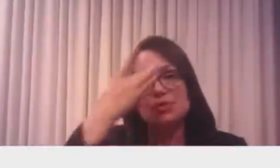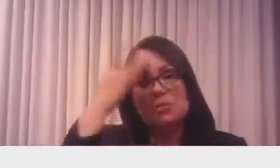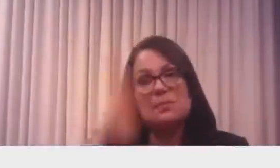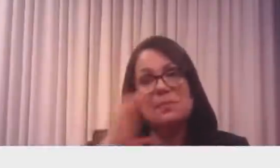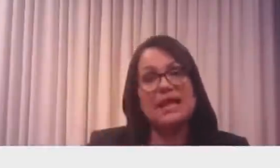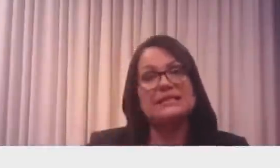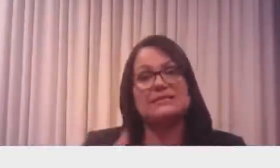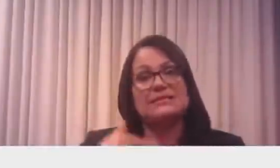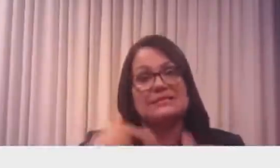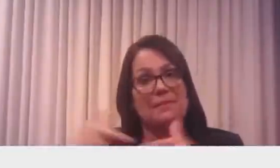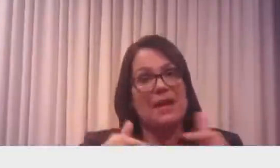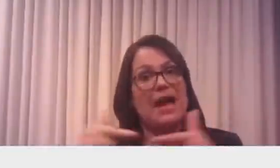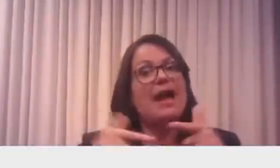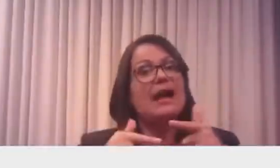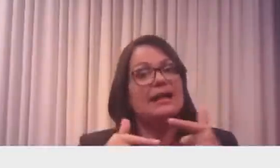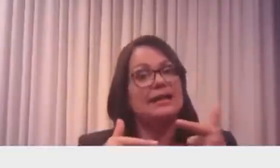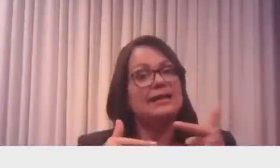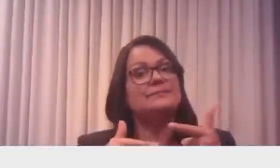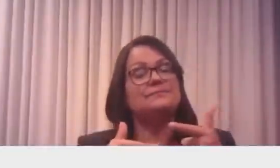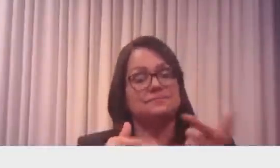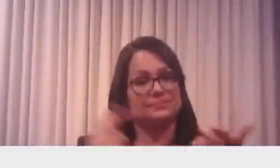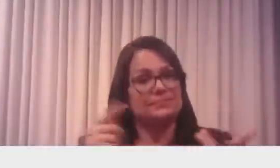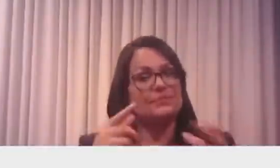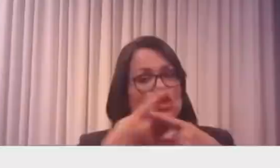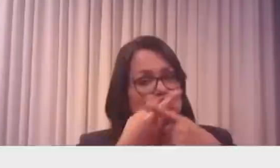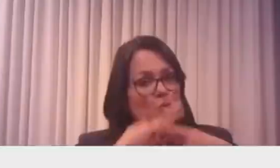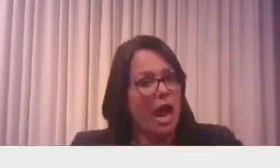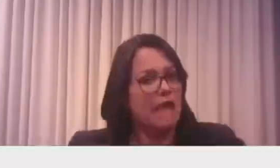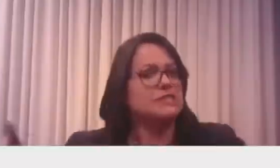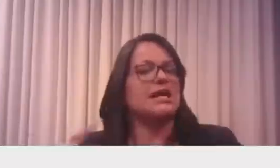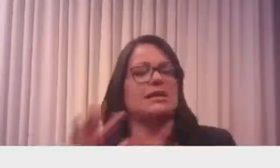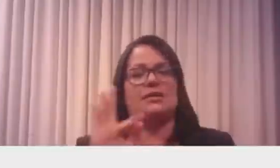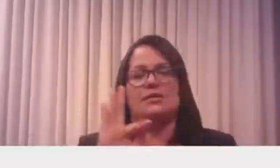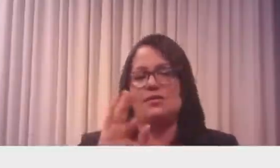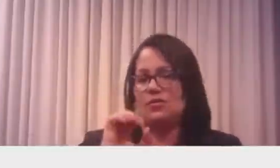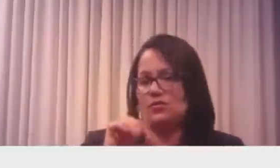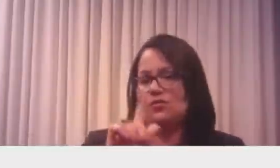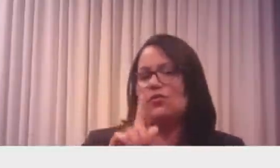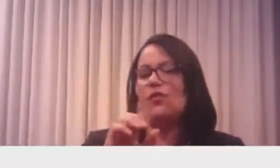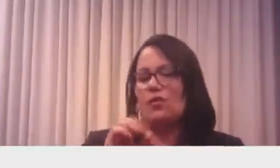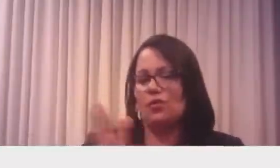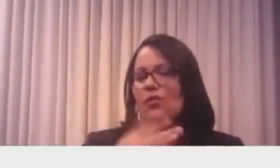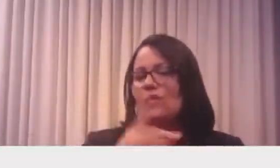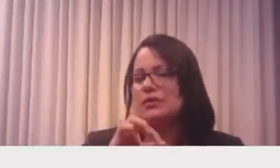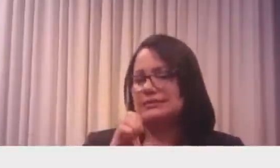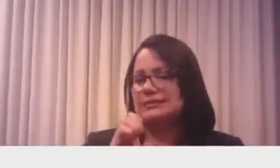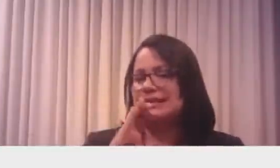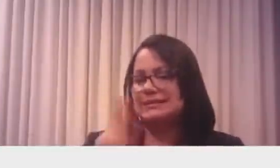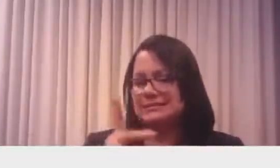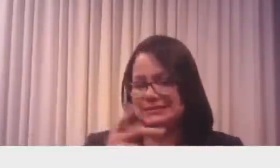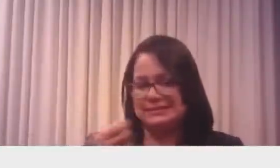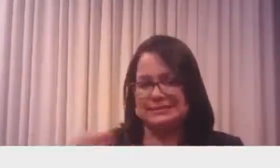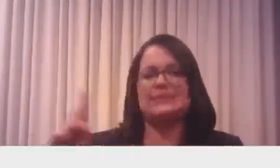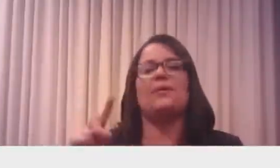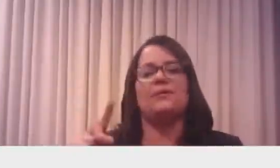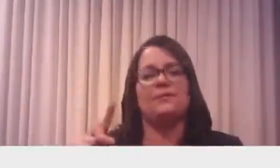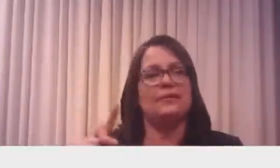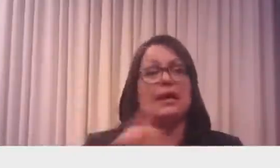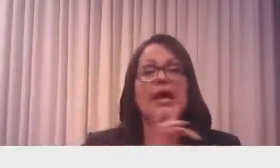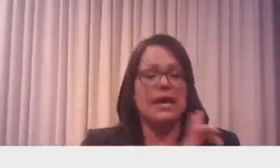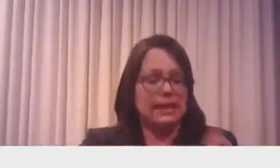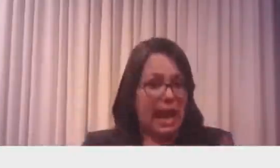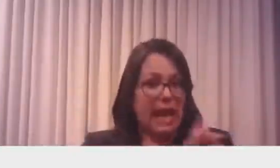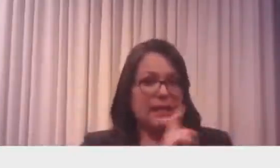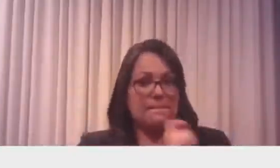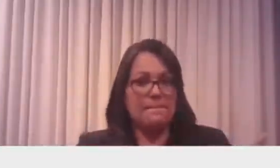nessas várias filiais dessa churrascaria fogo de chão, almoçamos e sem problema nenhum. E pagamos, cada um pagou a sua